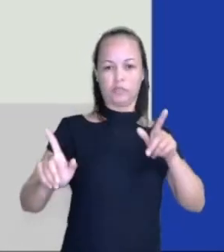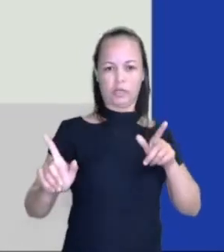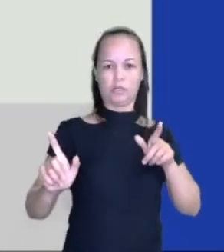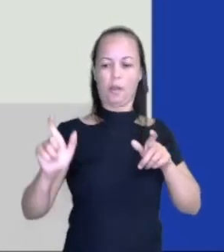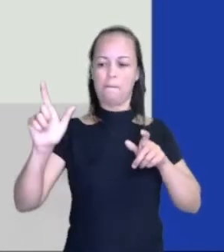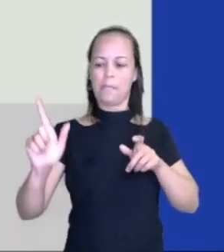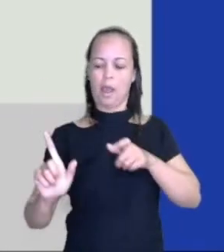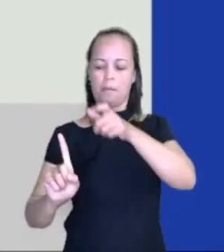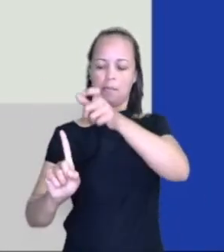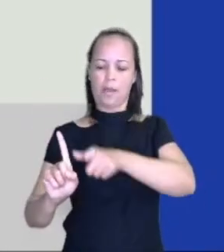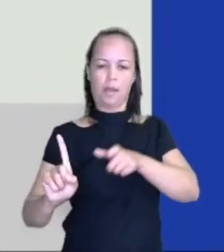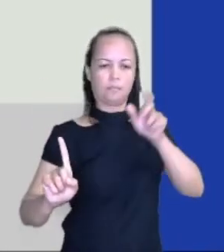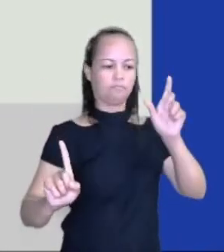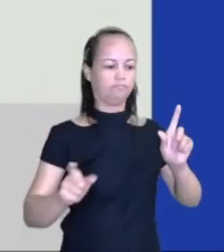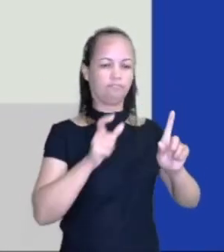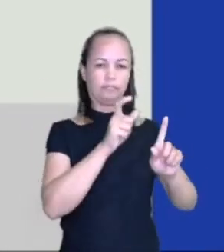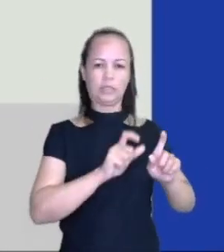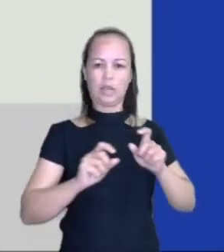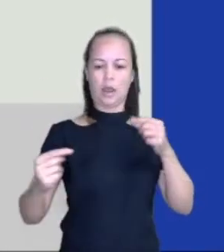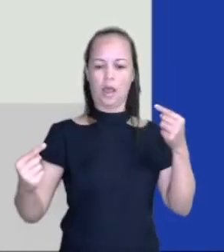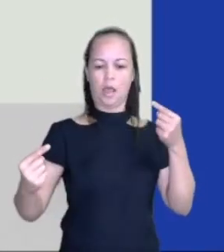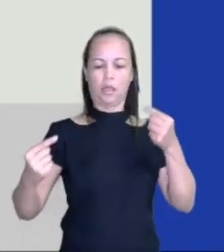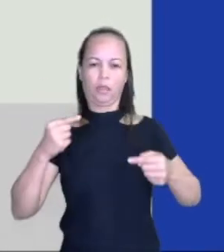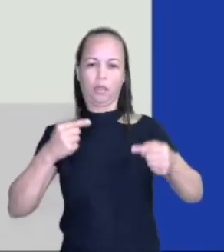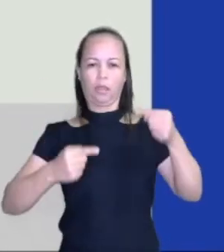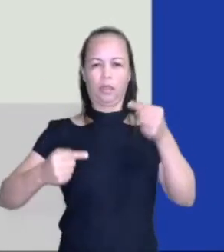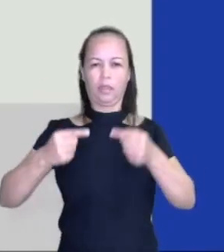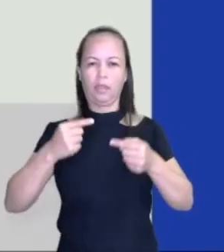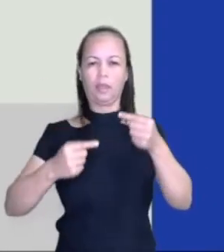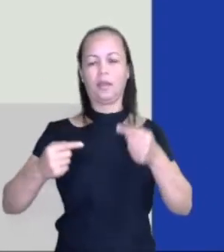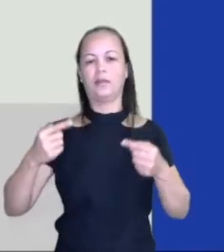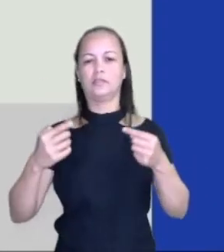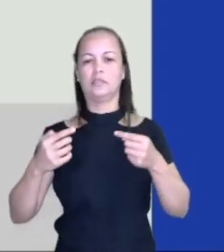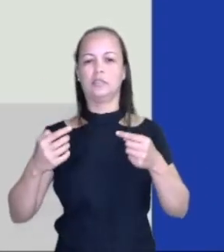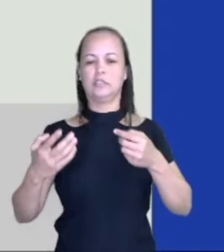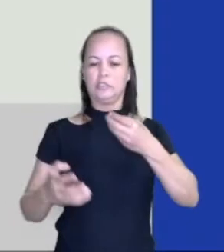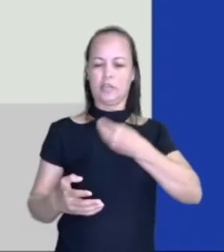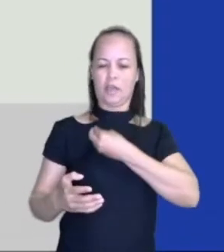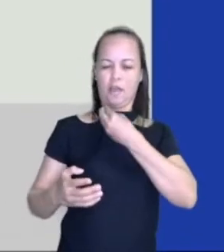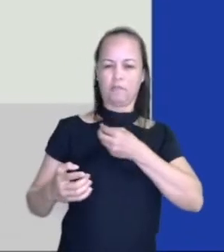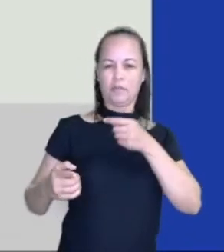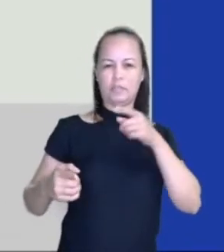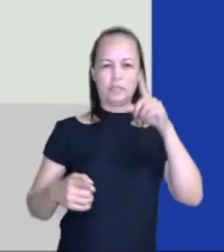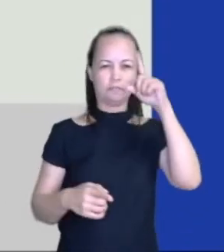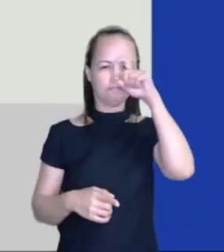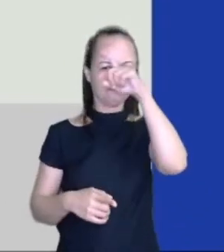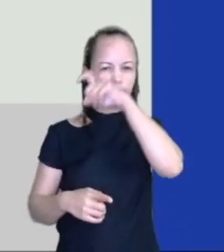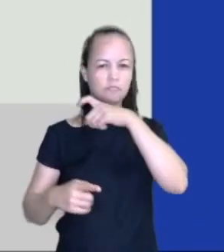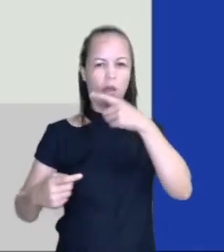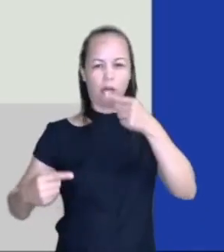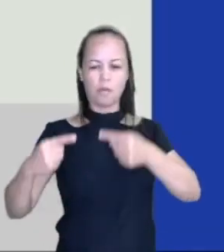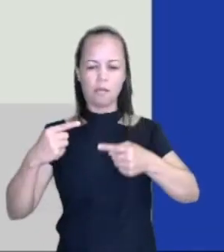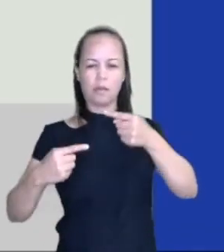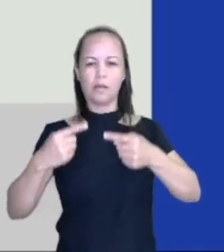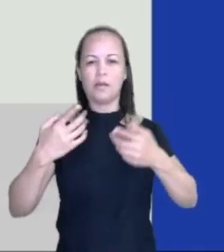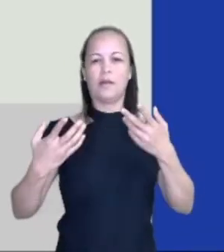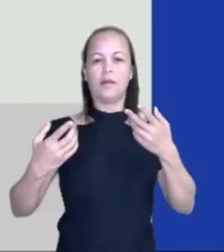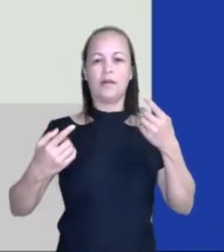Aqueles que vão criar conflito, que vão dificultar a vida dos protagonistas. Então,